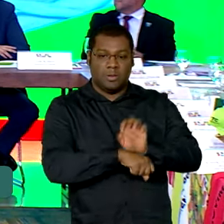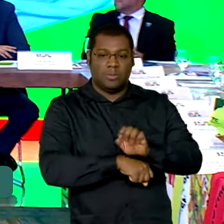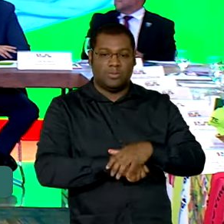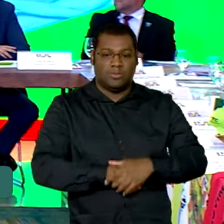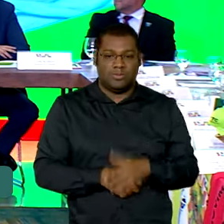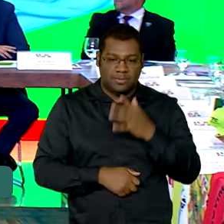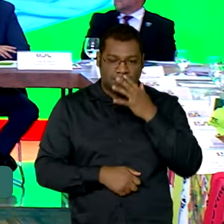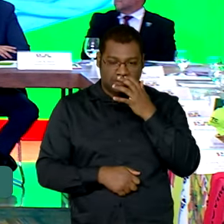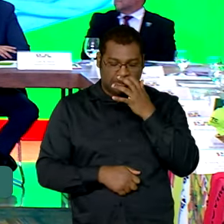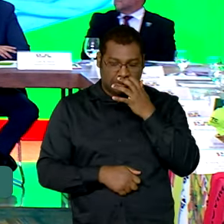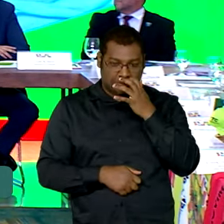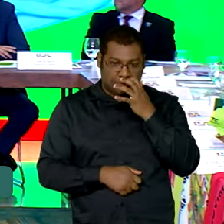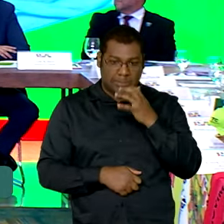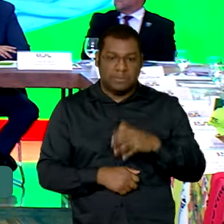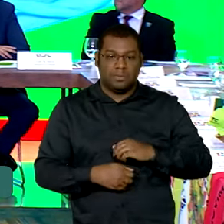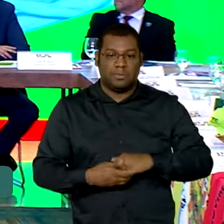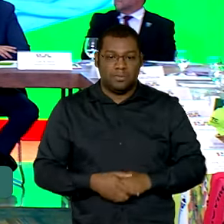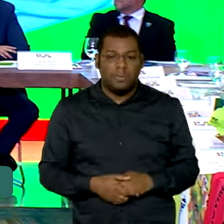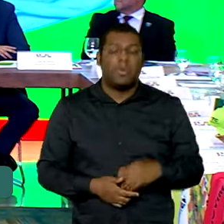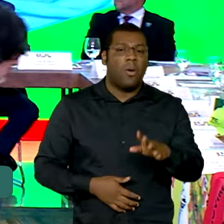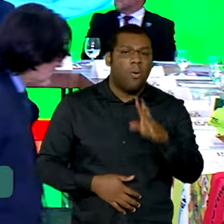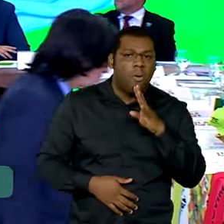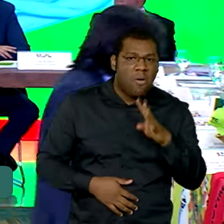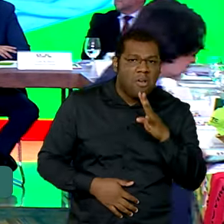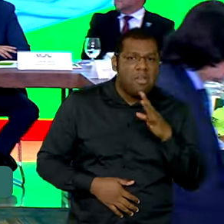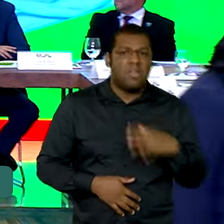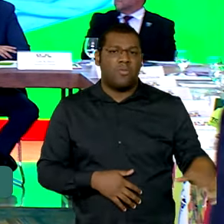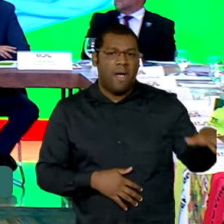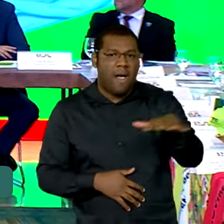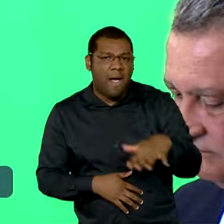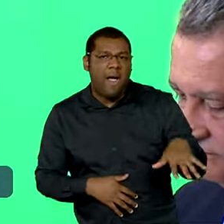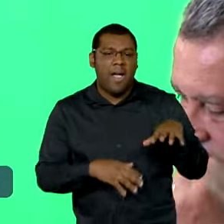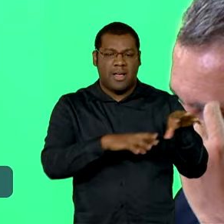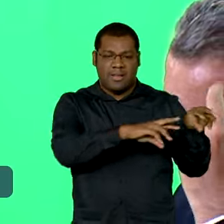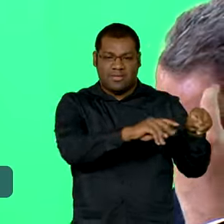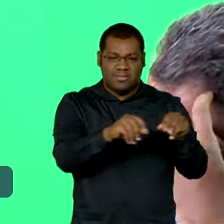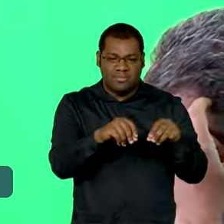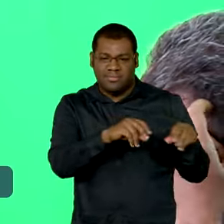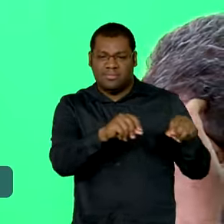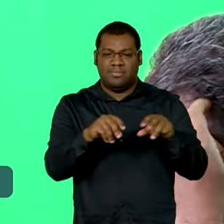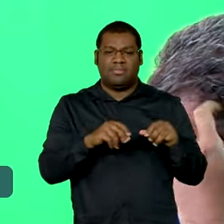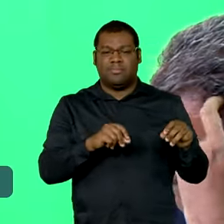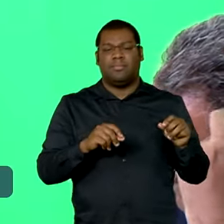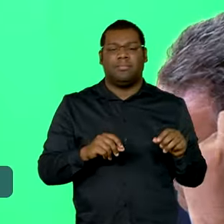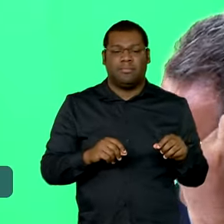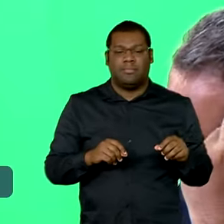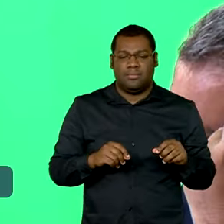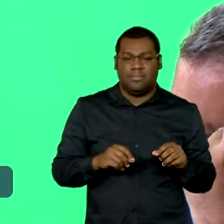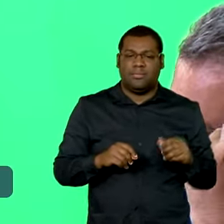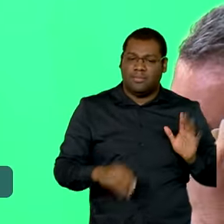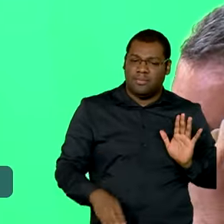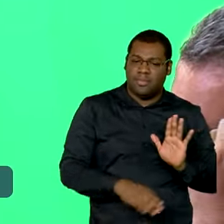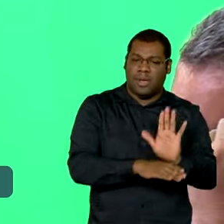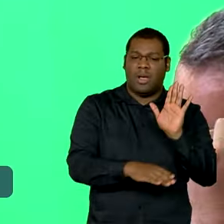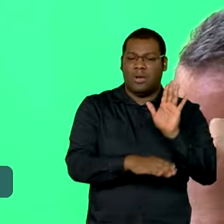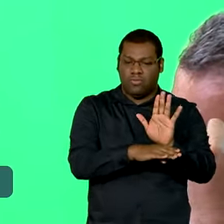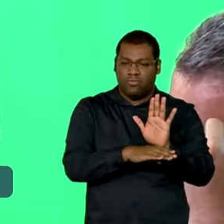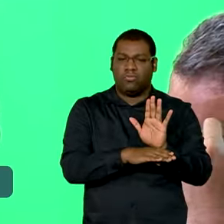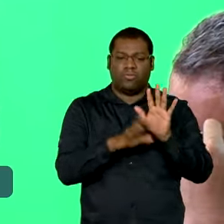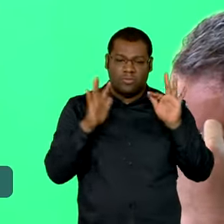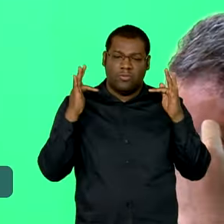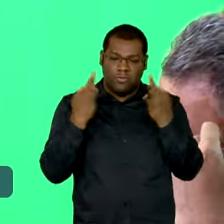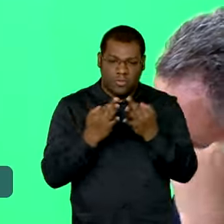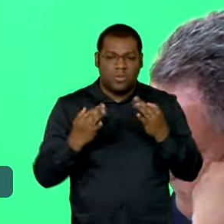noção de todas as terras que podiam ser disponibilizadas para assentamento nesse país.